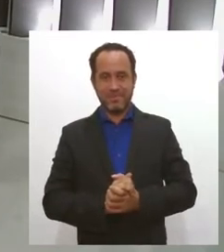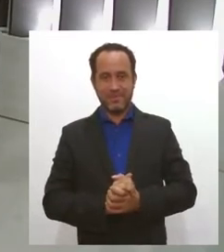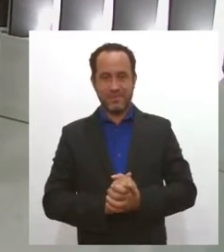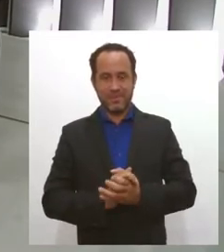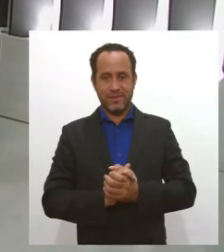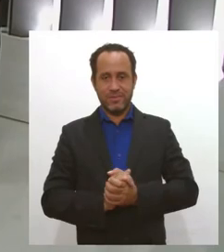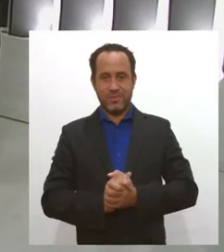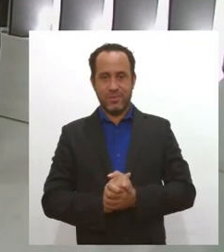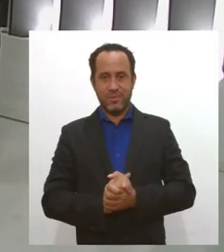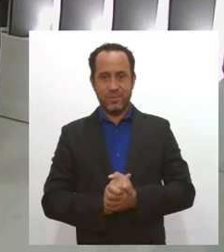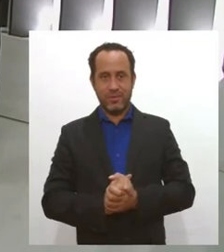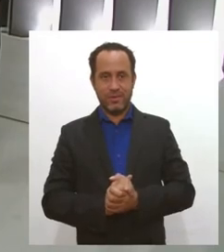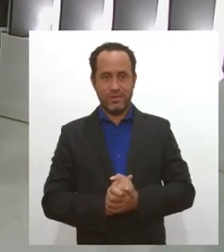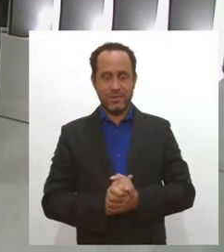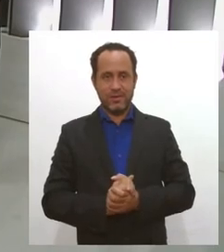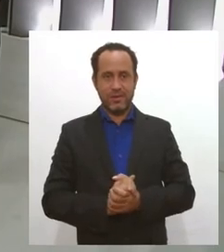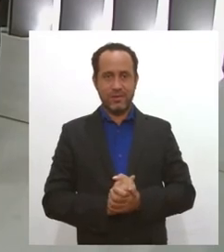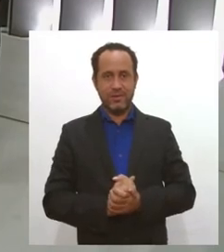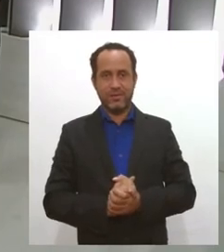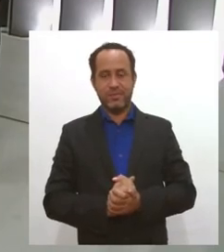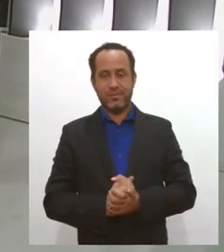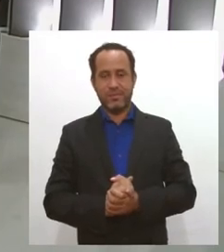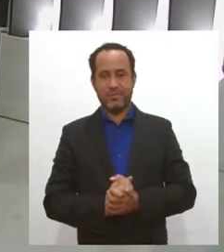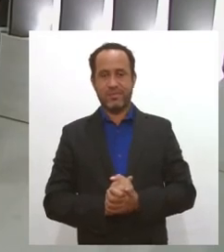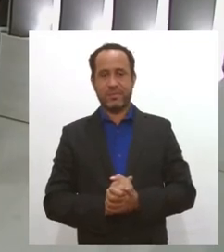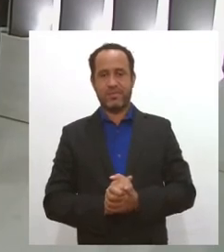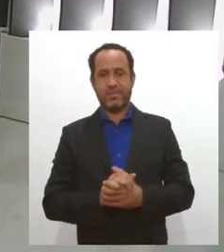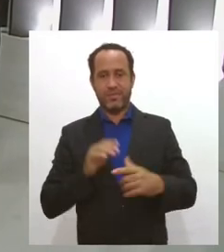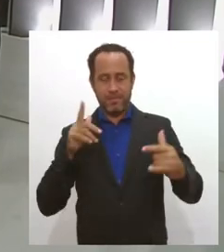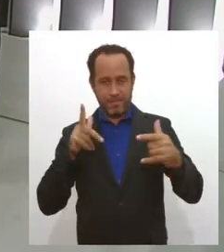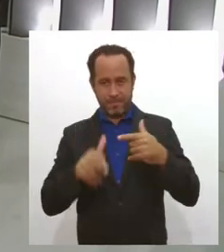A gente está com esse problema realmente na conexão do Paulo